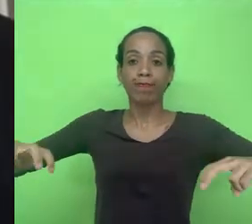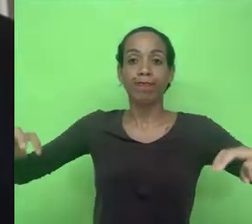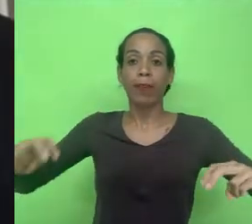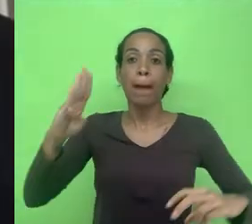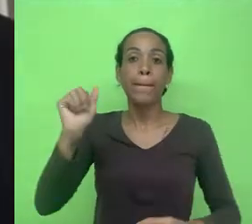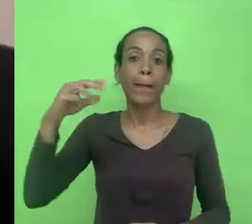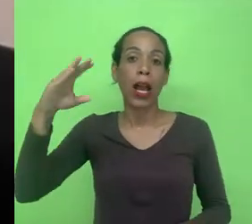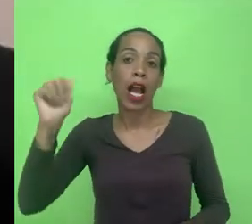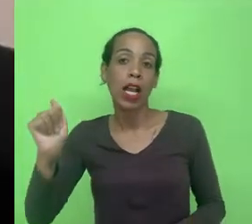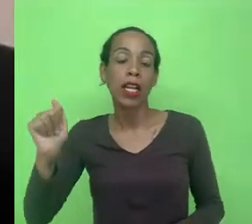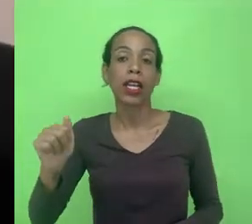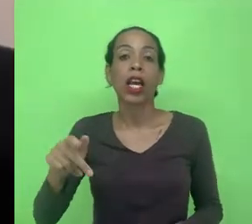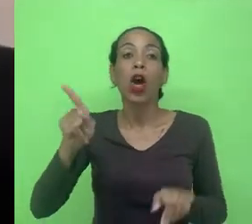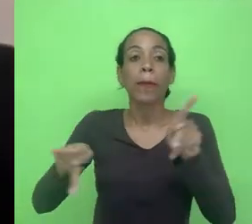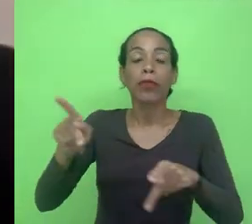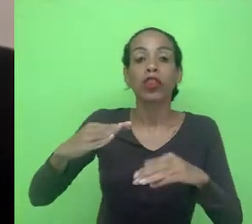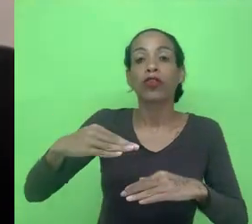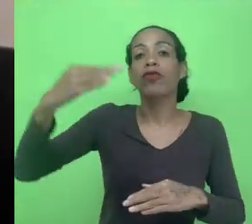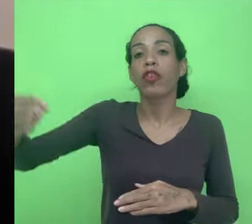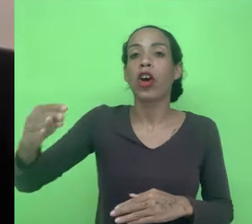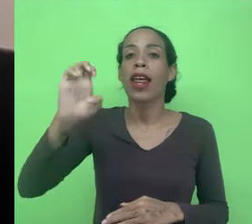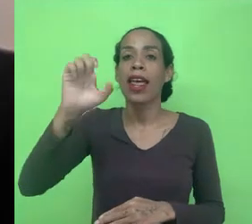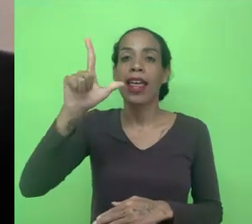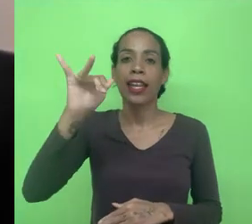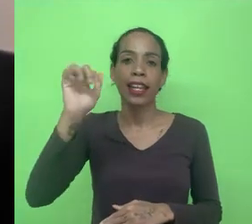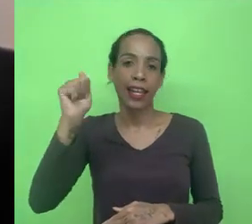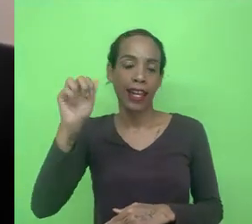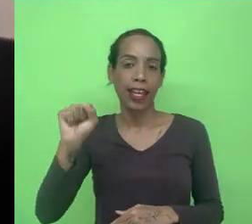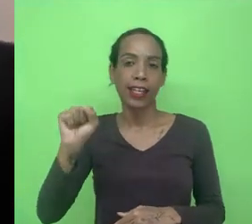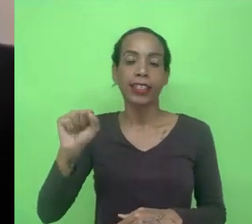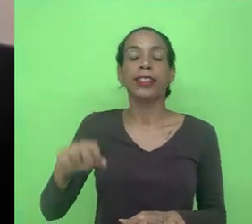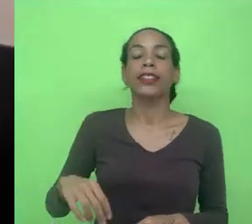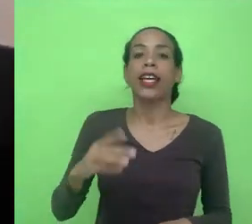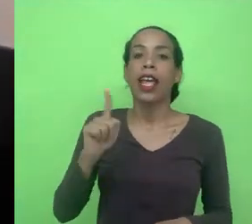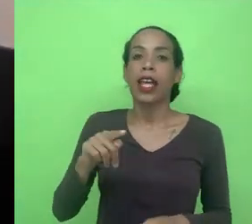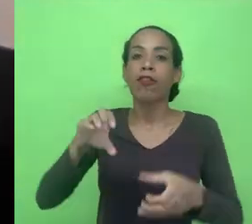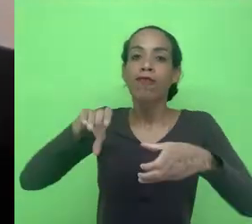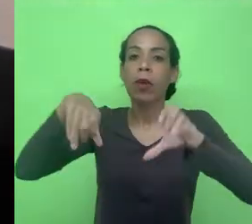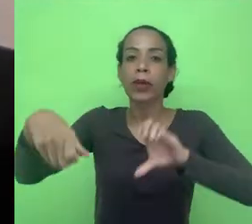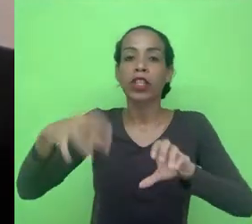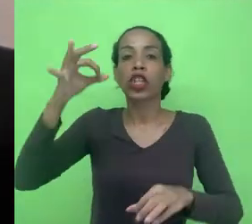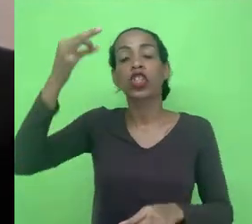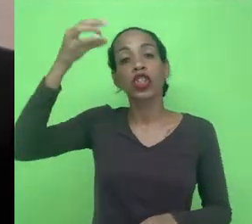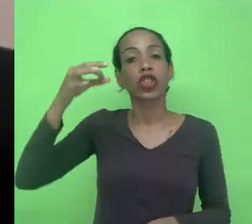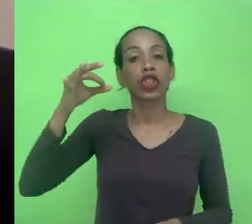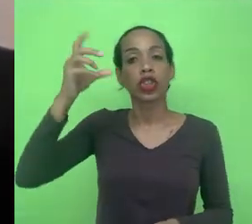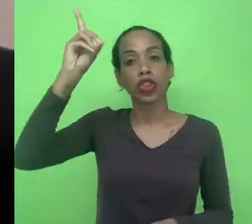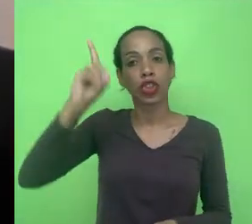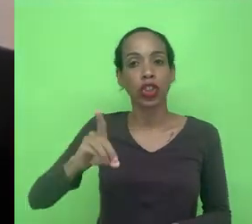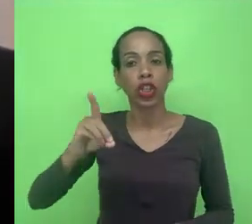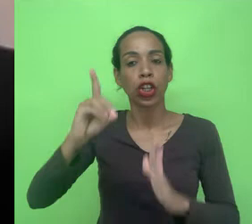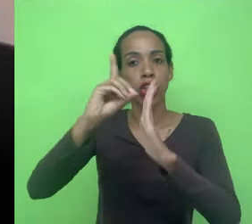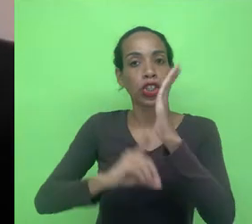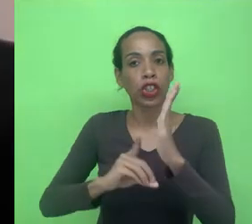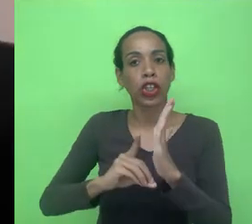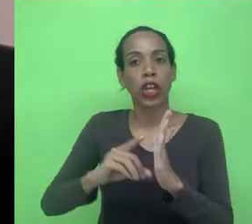professor externo, digamos assim, ao nosso professor Elia Jacó de Menezes Neto. Ele é bacharel em Direito pela Universidade Federal do Rio Grande do